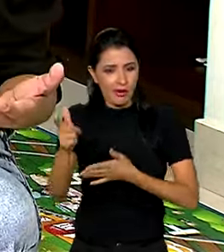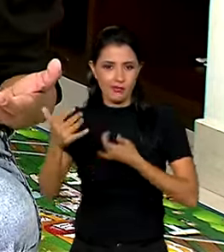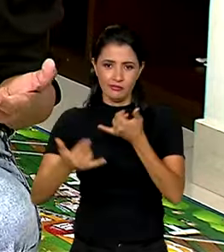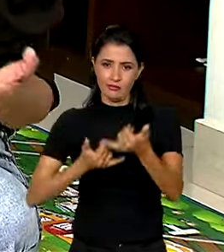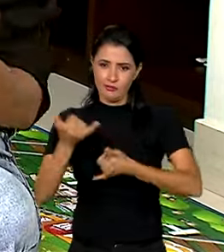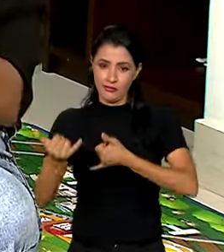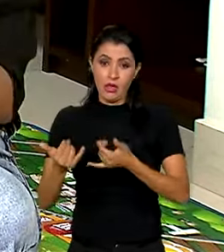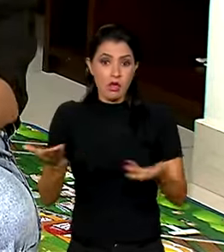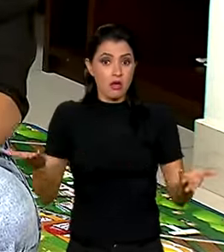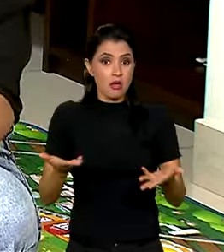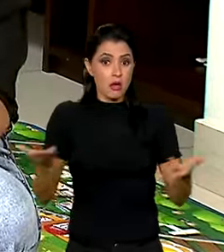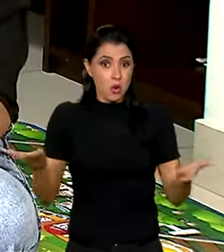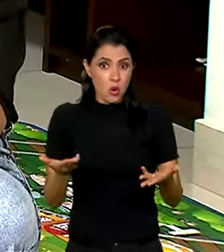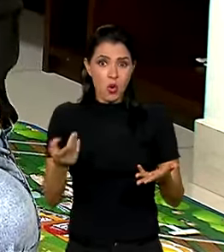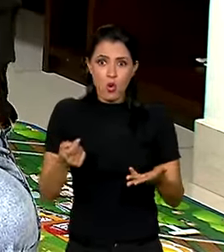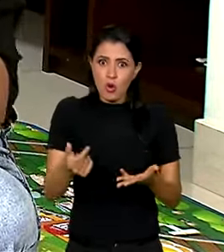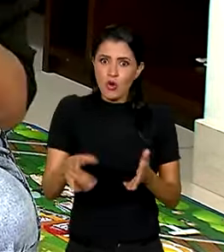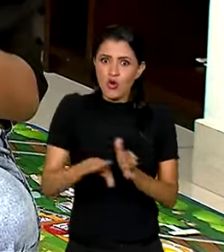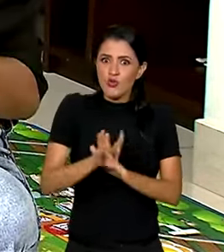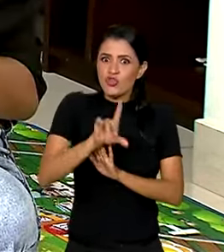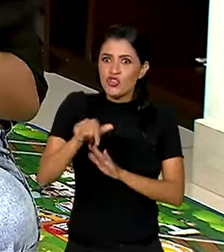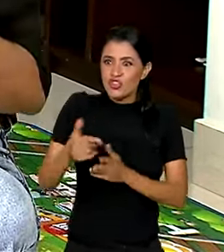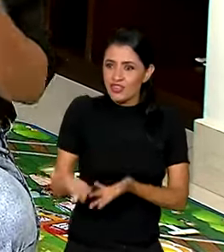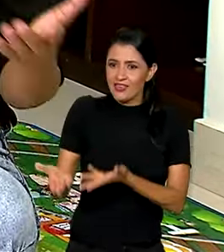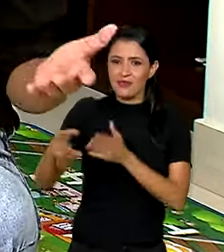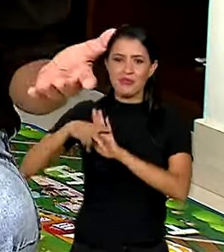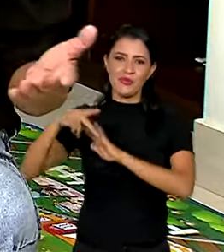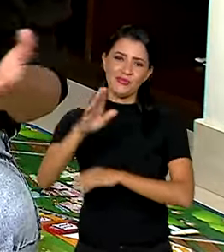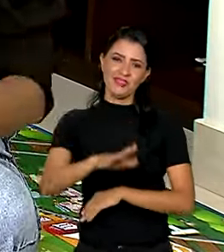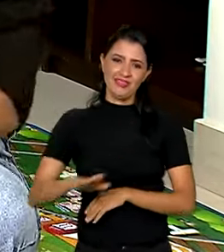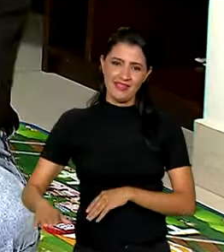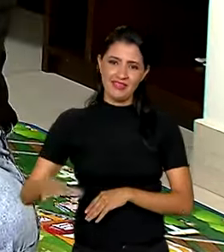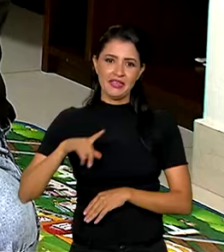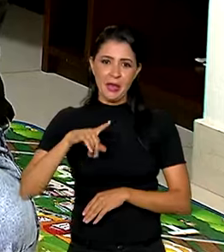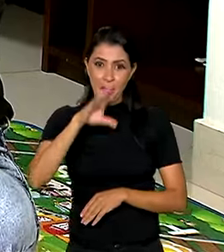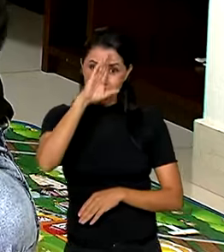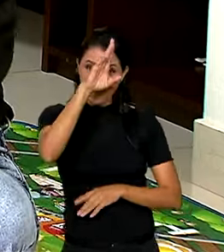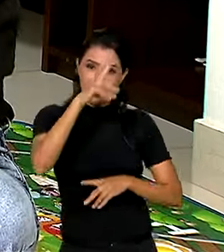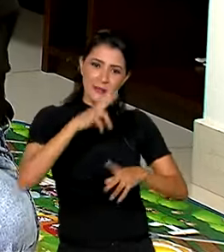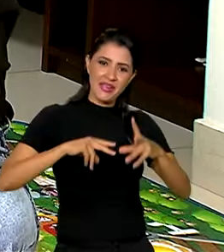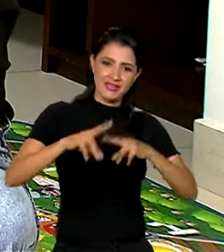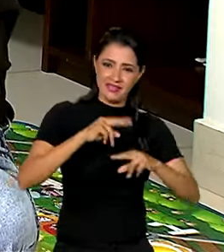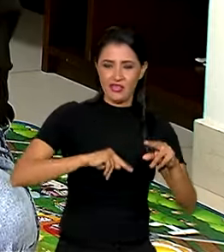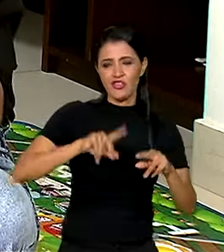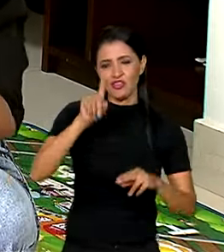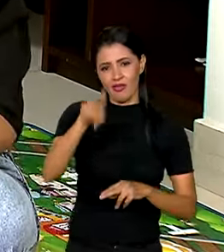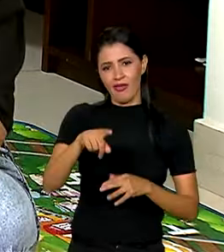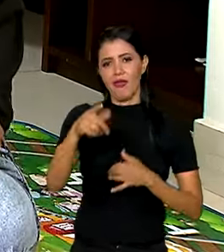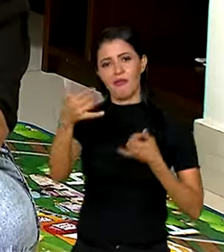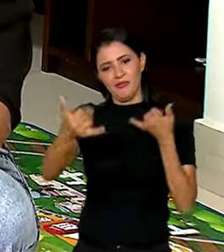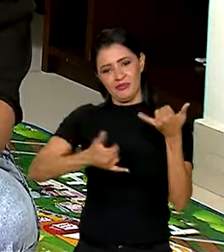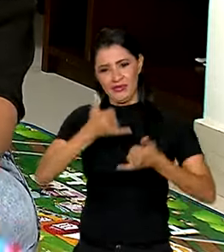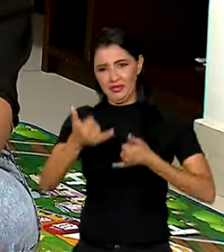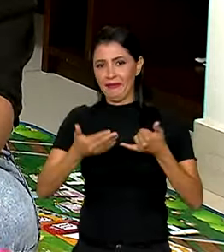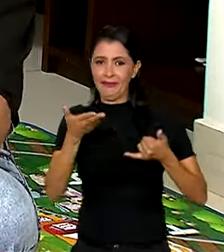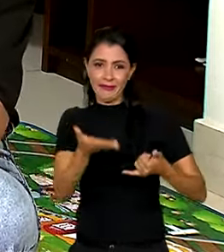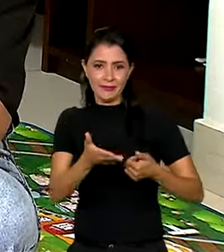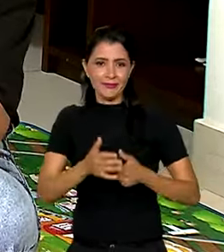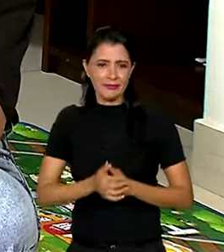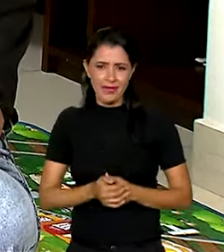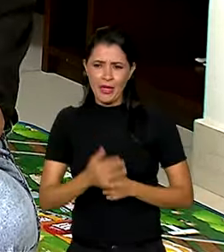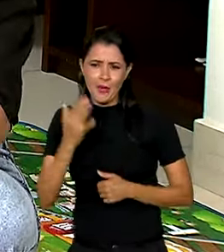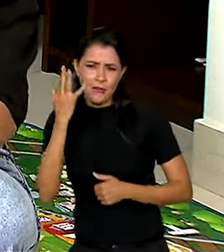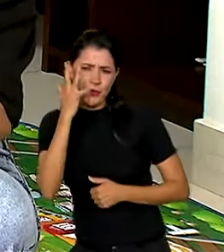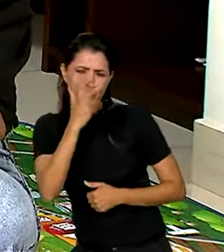especialmente agora que está chegando o dia delas. E os principais presentes são, claro, brinquedos. Não basta achar